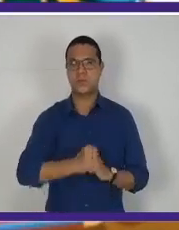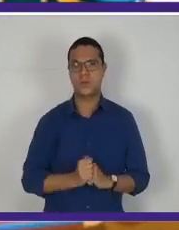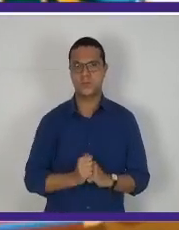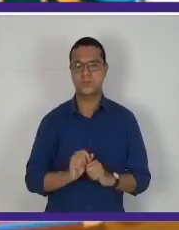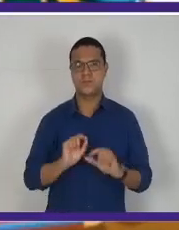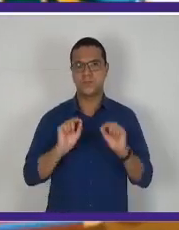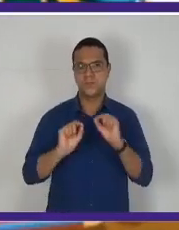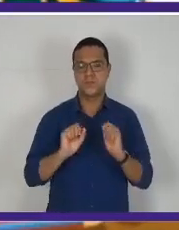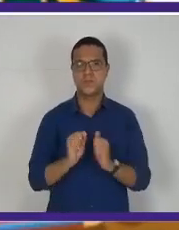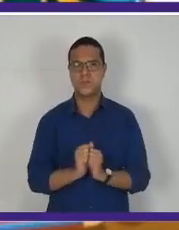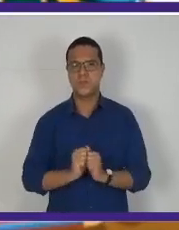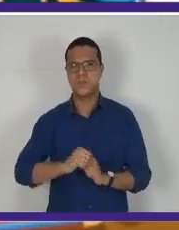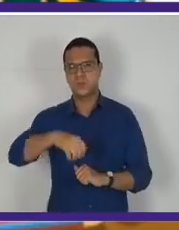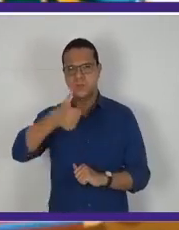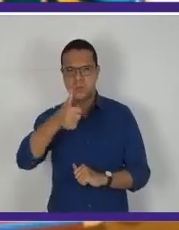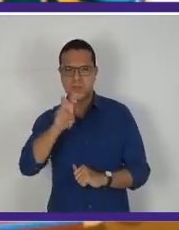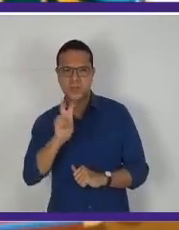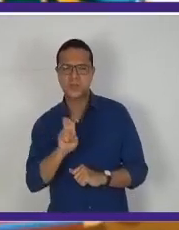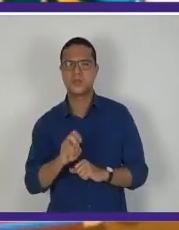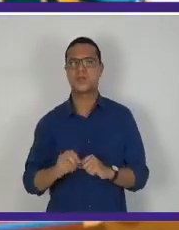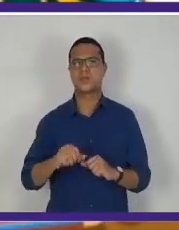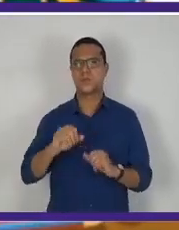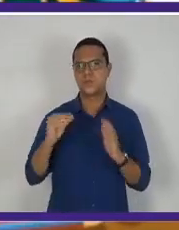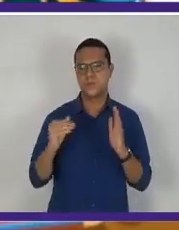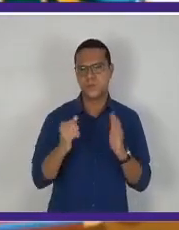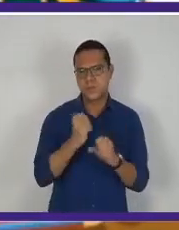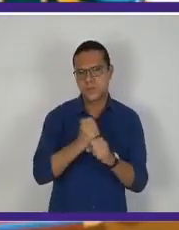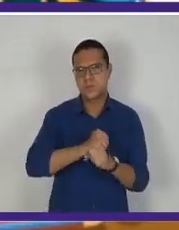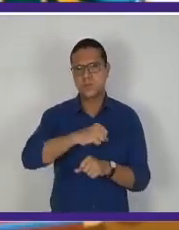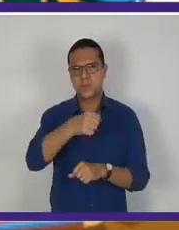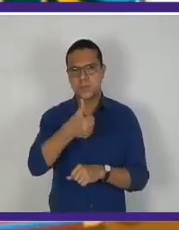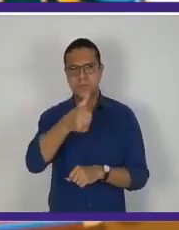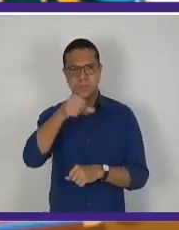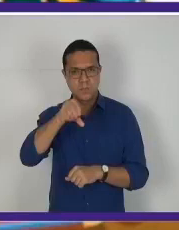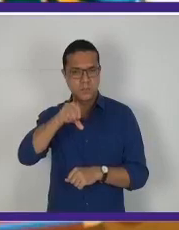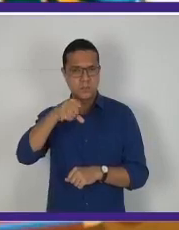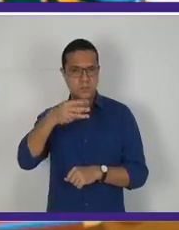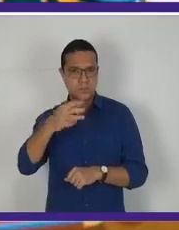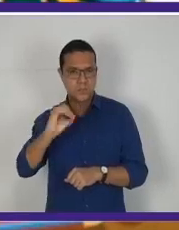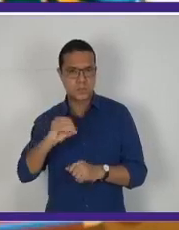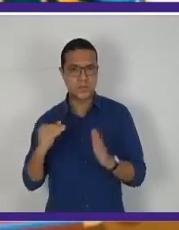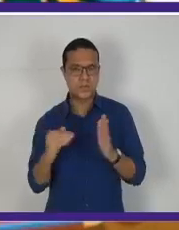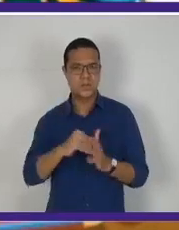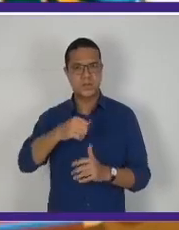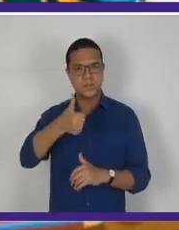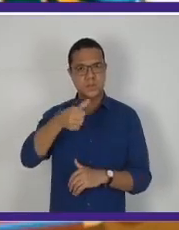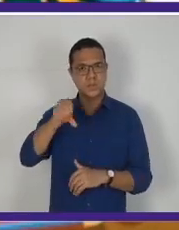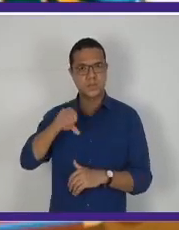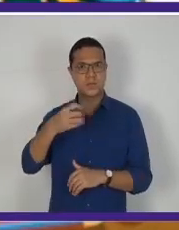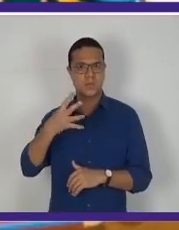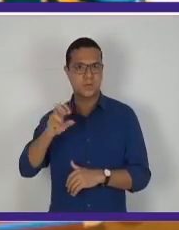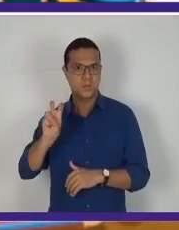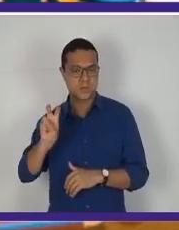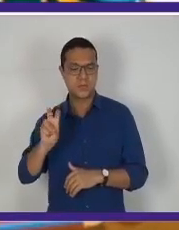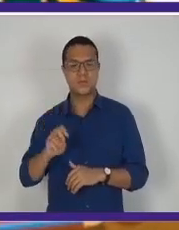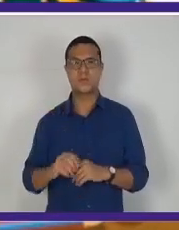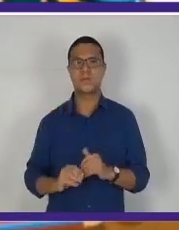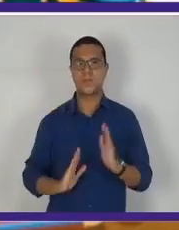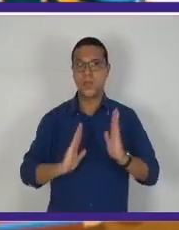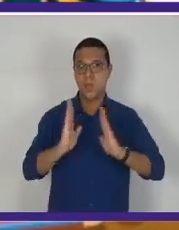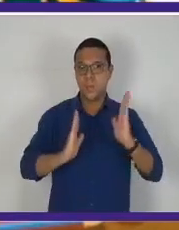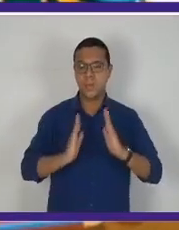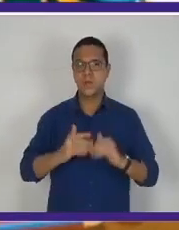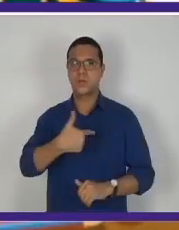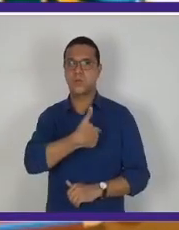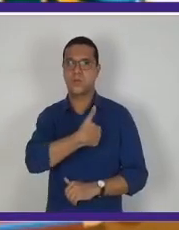cerca de 15 anos, de 1930 a 1945. A Era Vargas se inicia